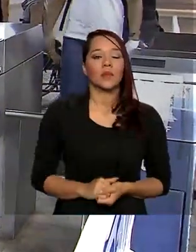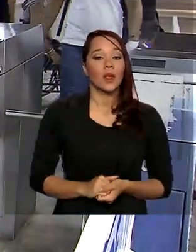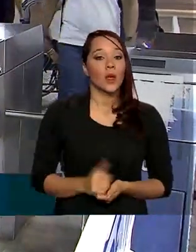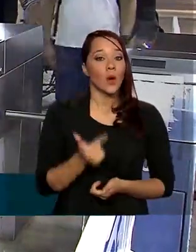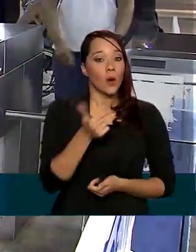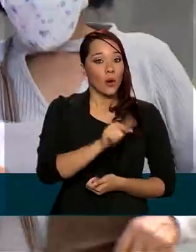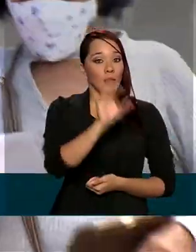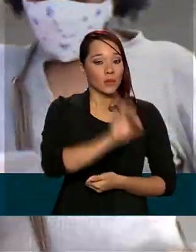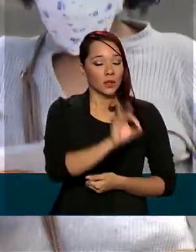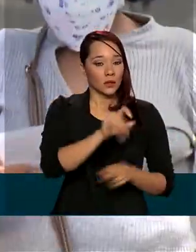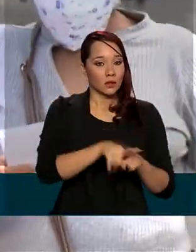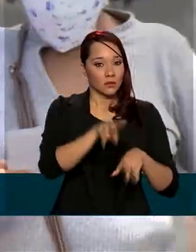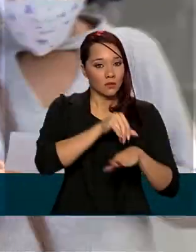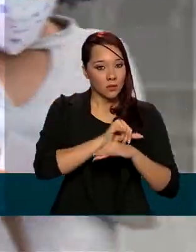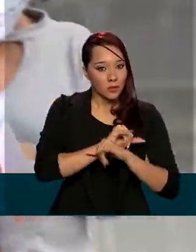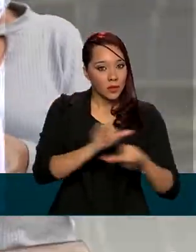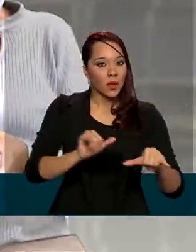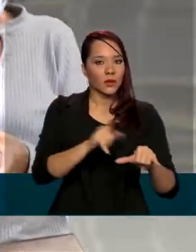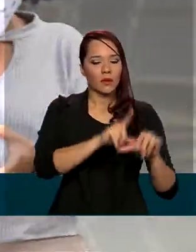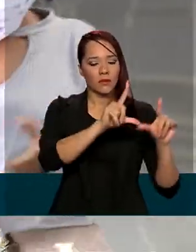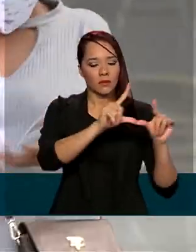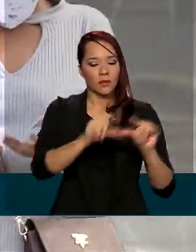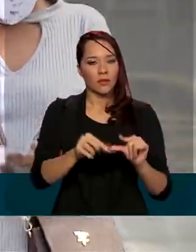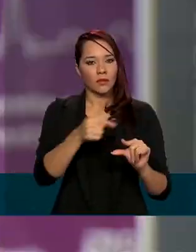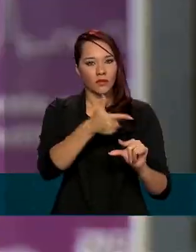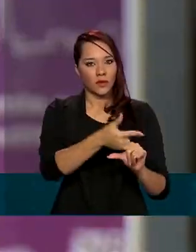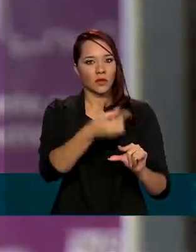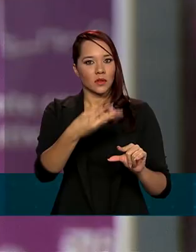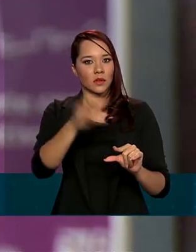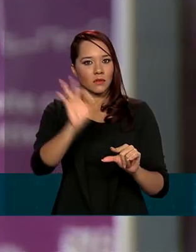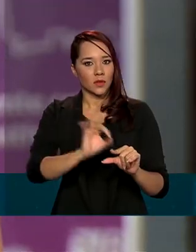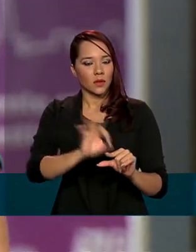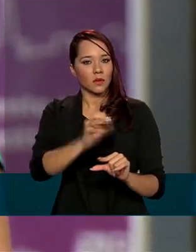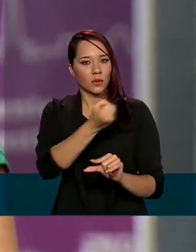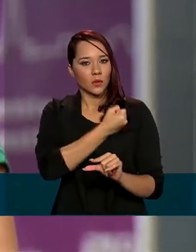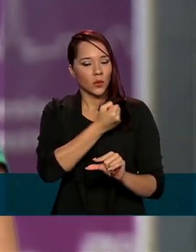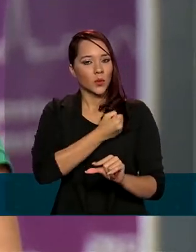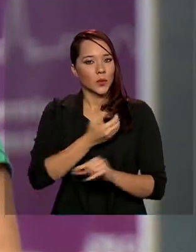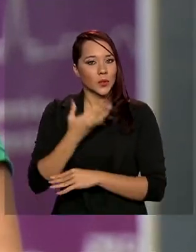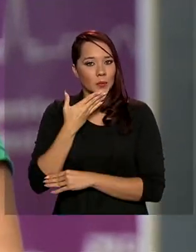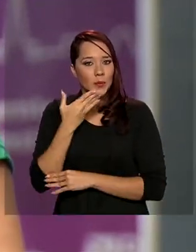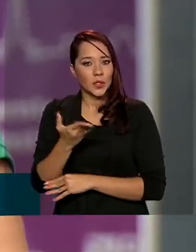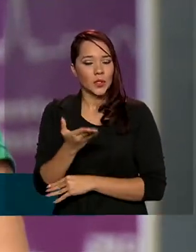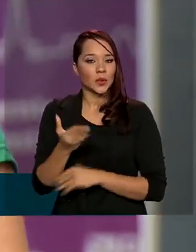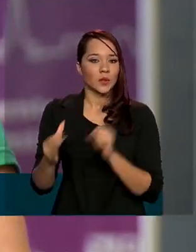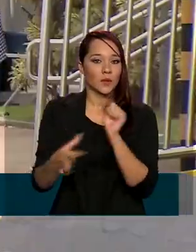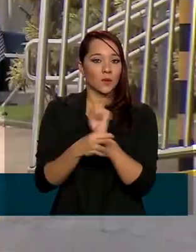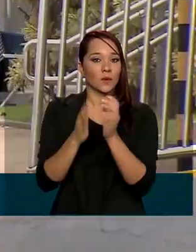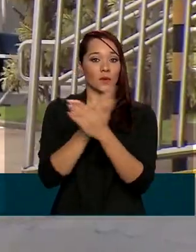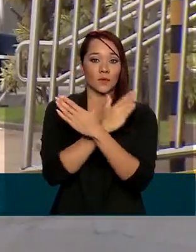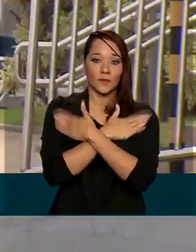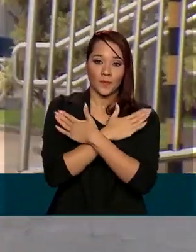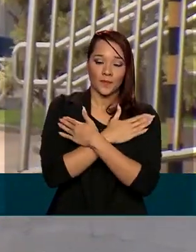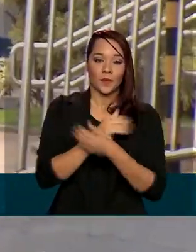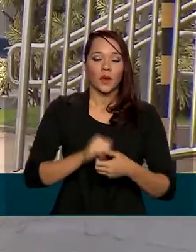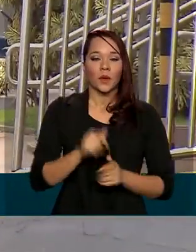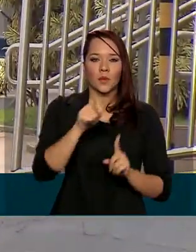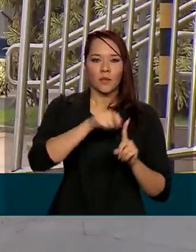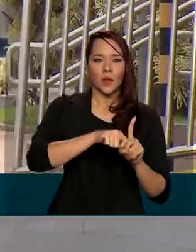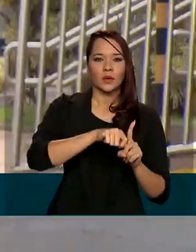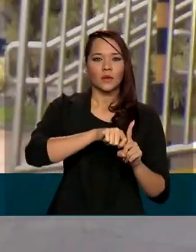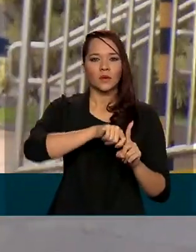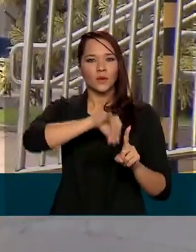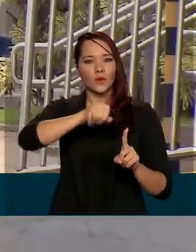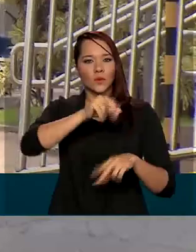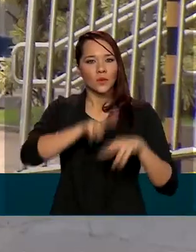publicado recentemente apontou uma queda de 23% no número de pedidos de seguro-desemprego. Em junho, foram